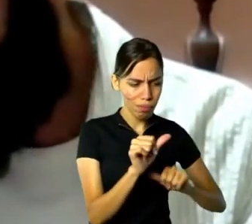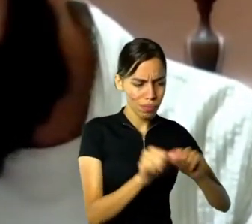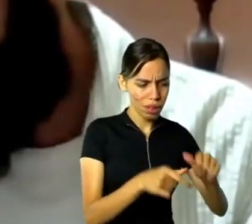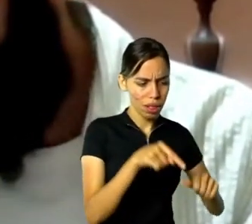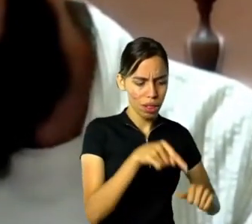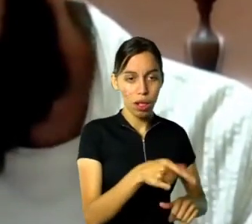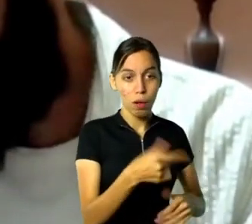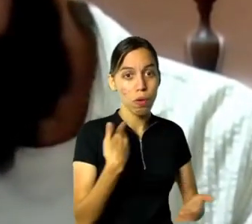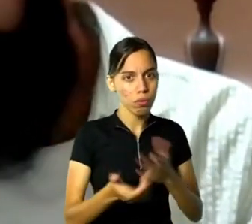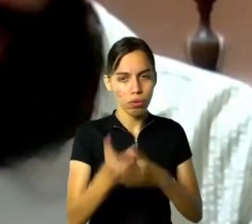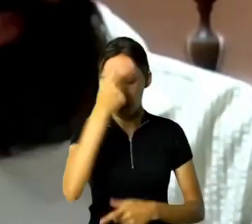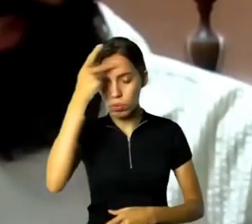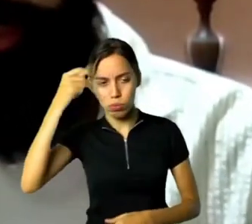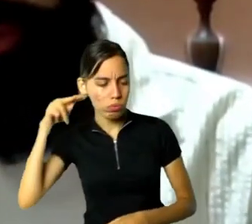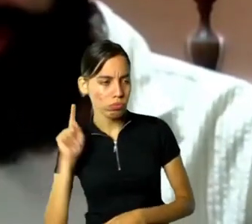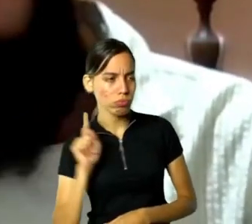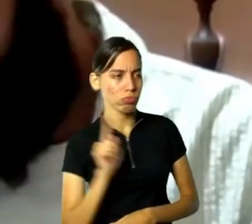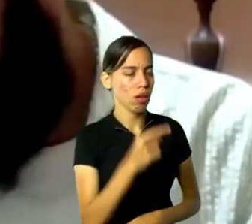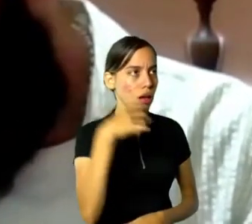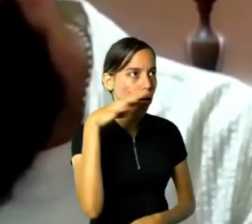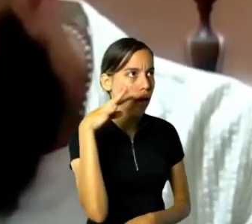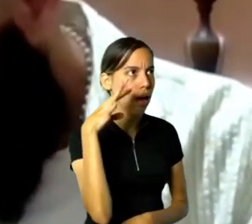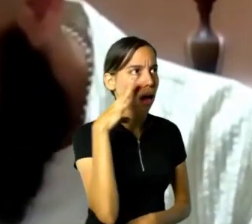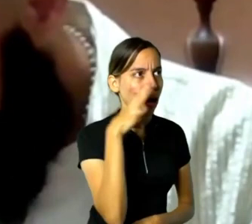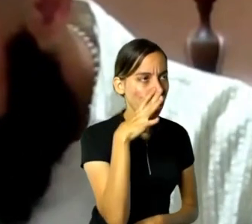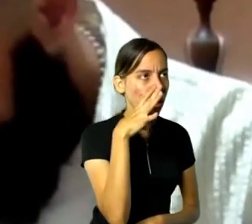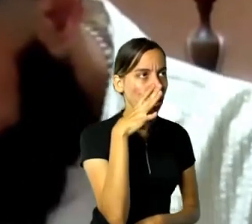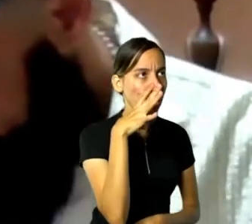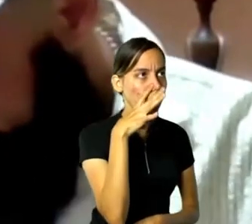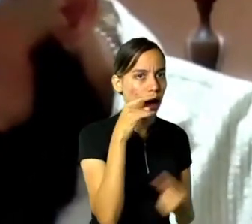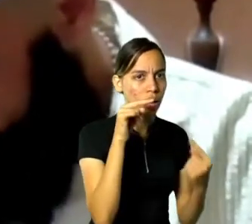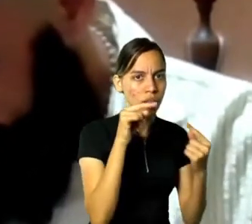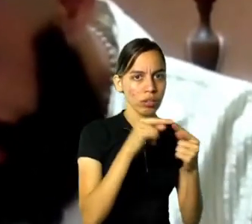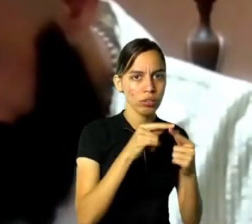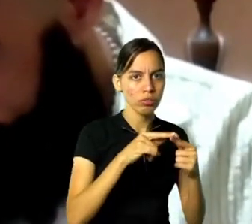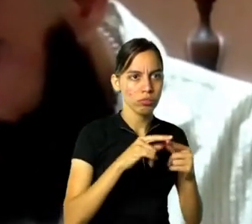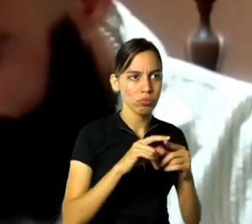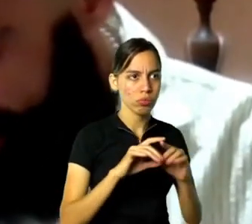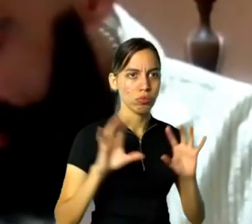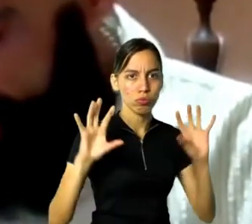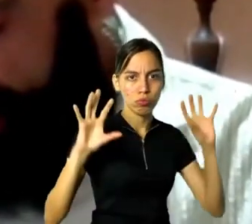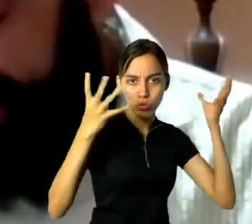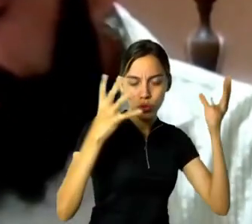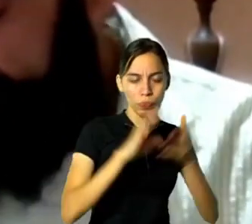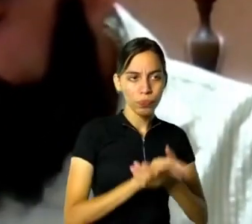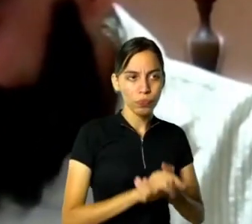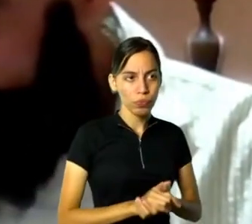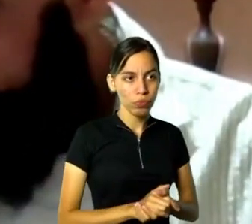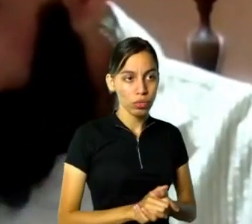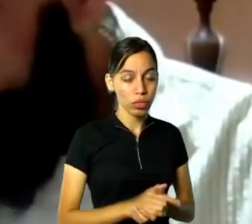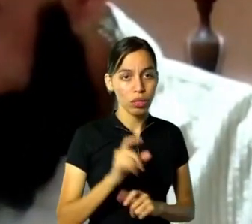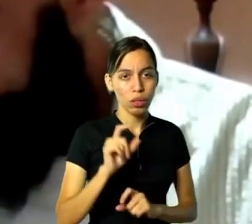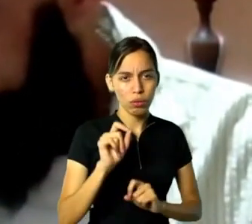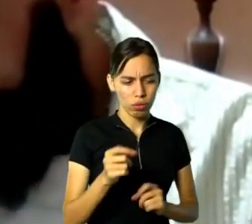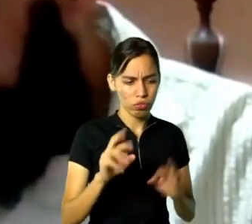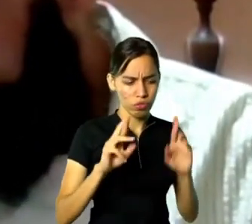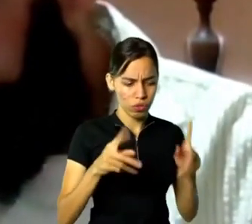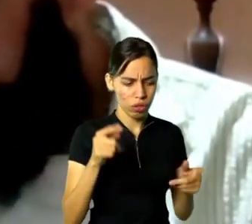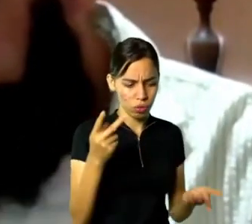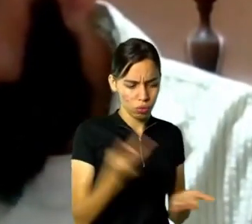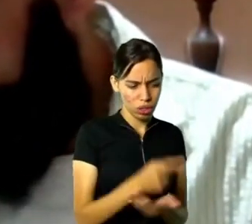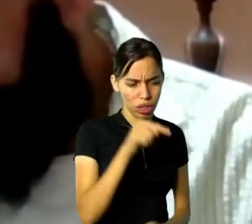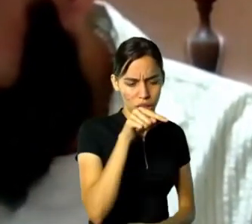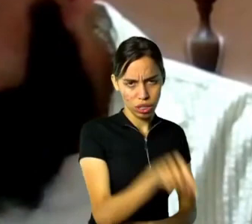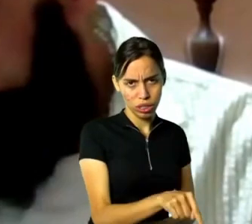apreciador de espetáculos ao estilo Music Hall. Ao contrário do que ocorria em Paris, os shows oferecidos